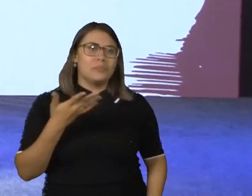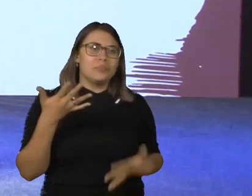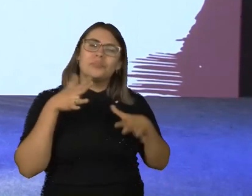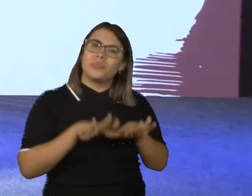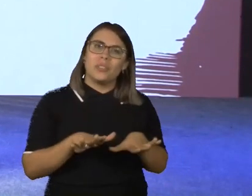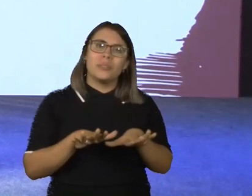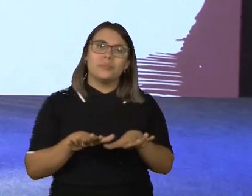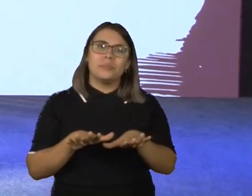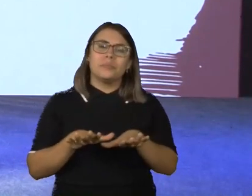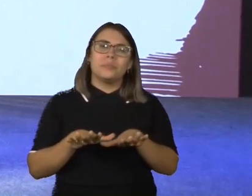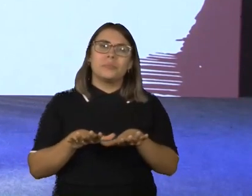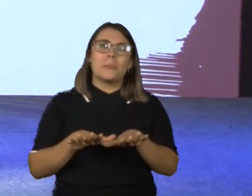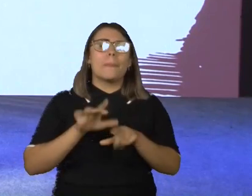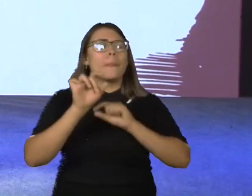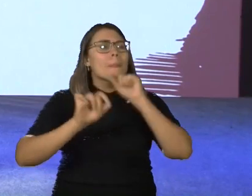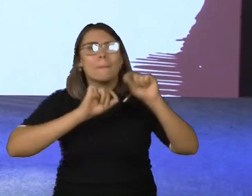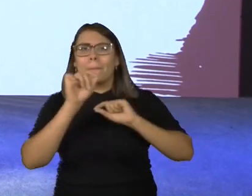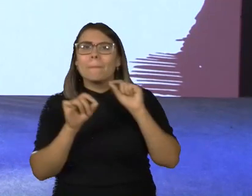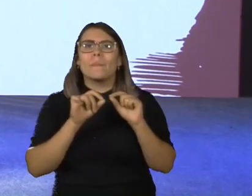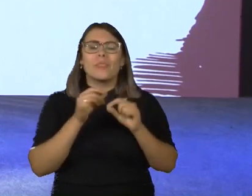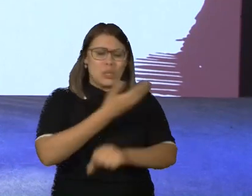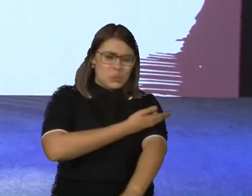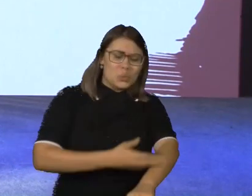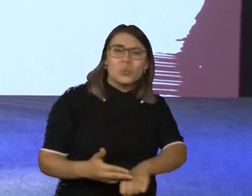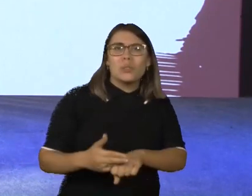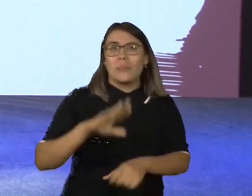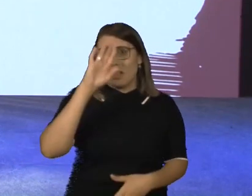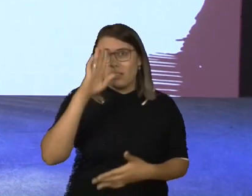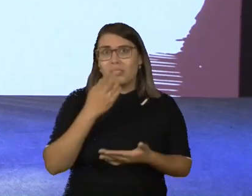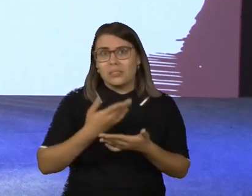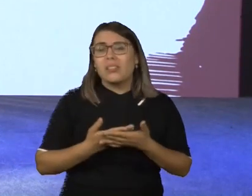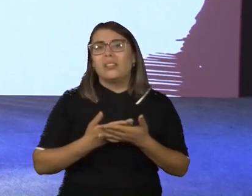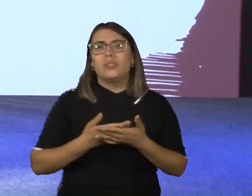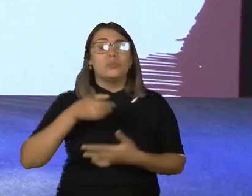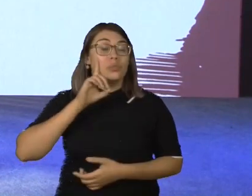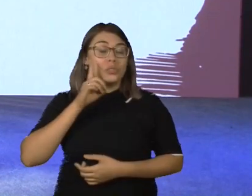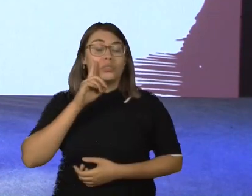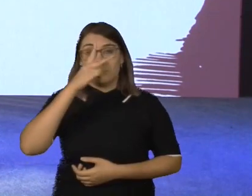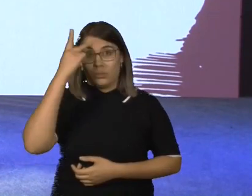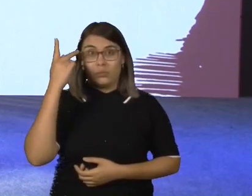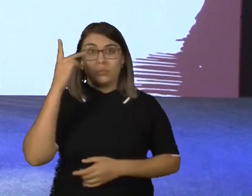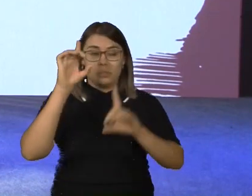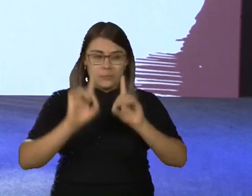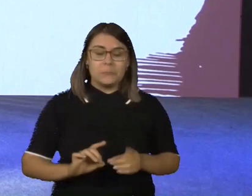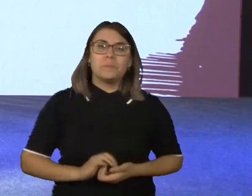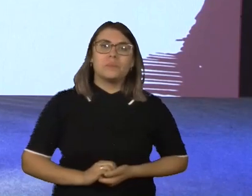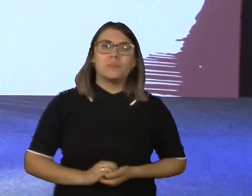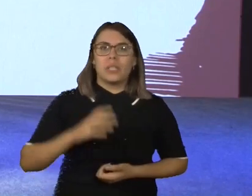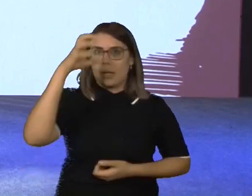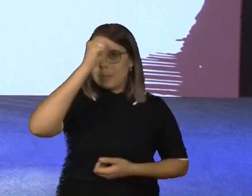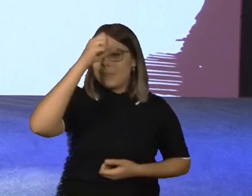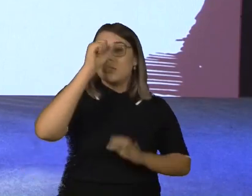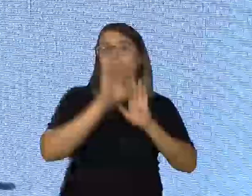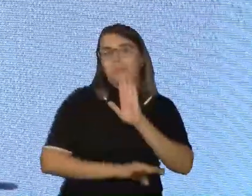e as pessoas com deficiência. Crenças que a gente costuma acreditar em relação às pessoas com deficiência. Aprendem menos